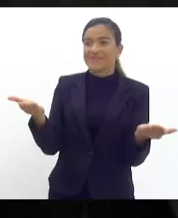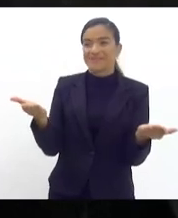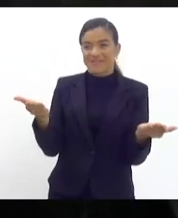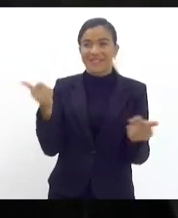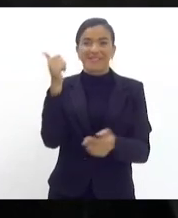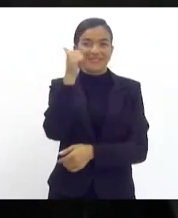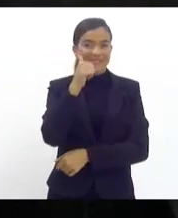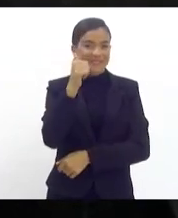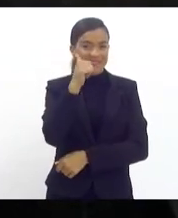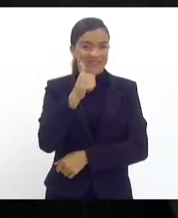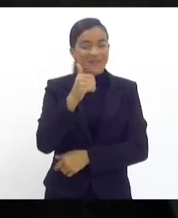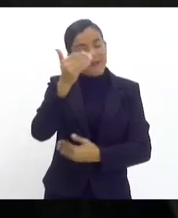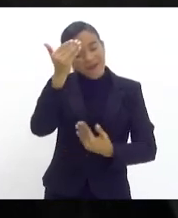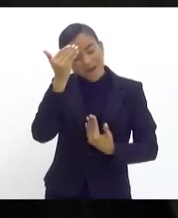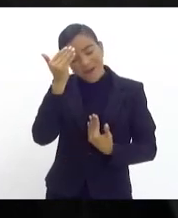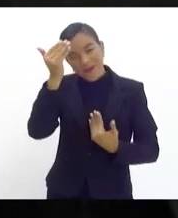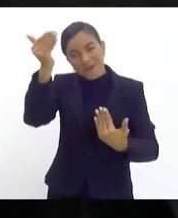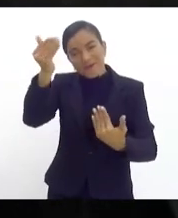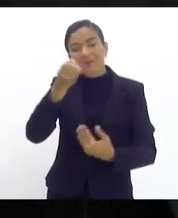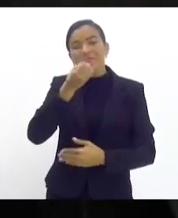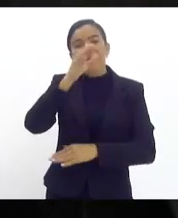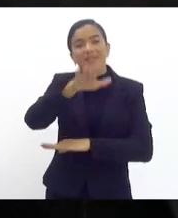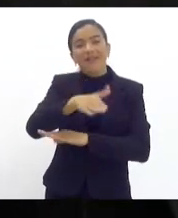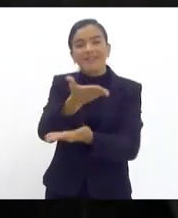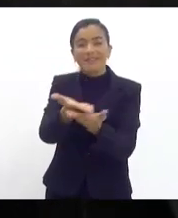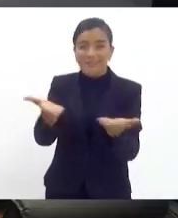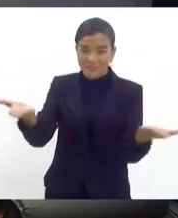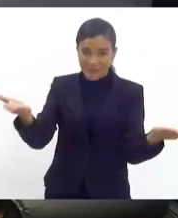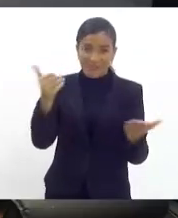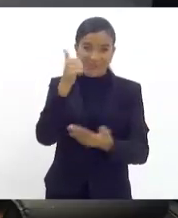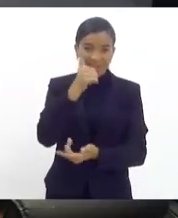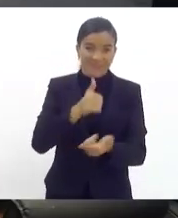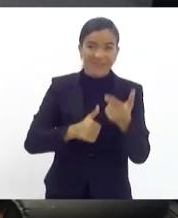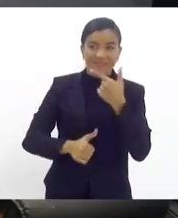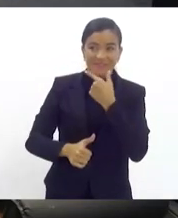nossas mulheres muito obrigada uma boa tarde a todos e todas